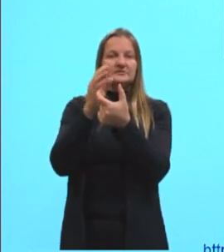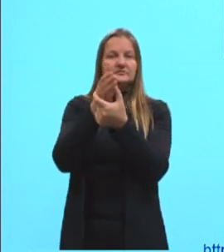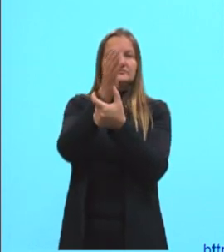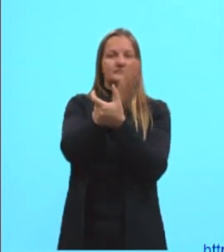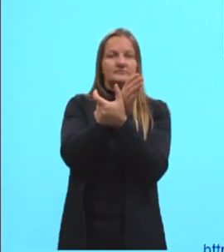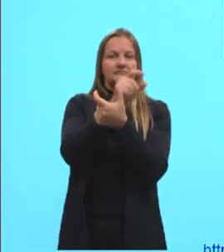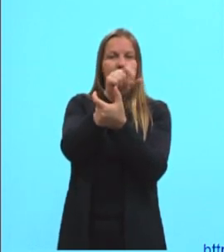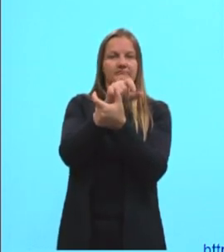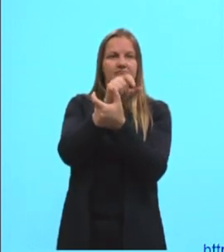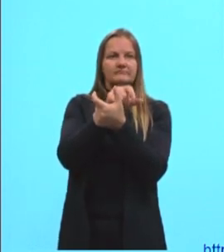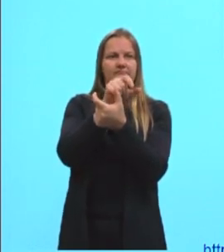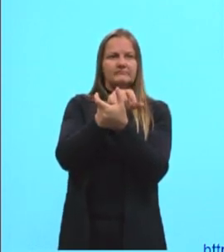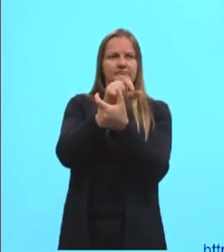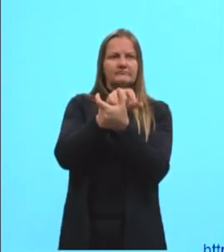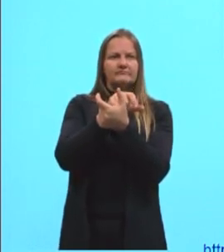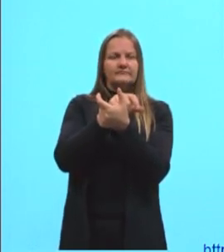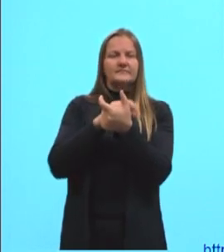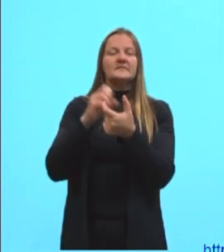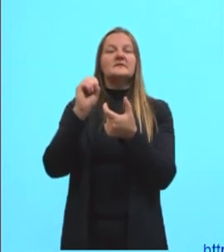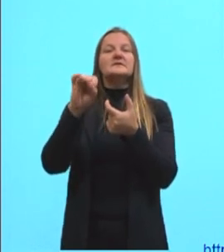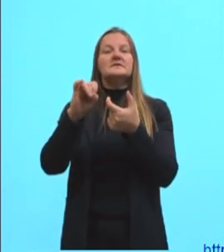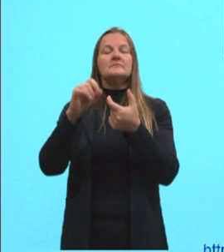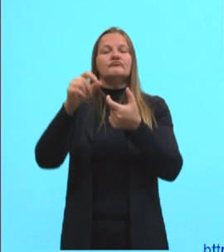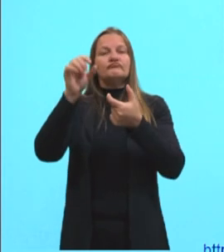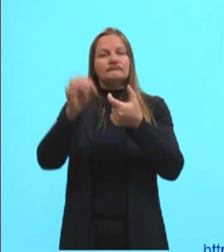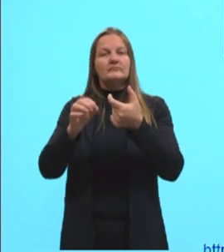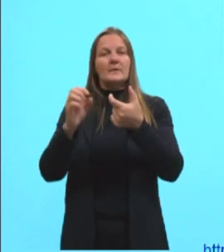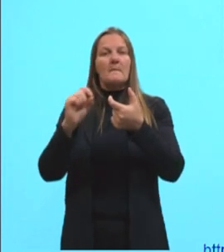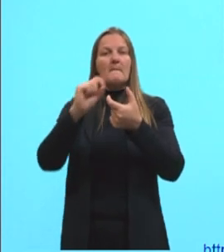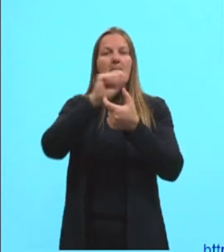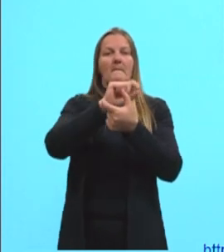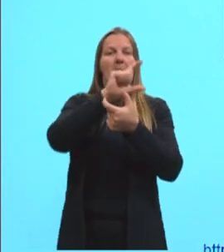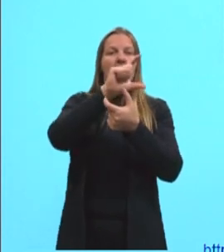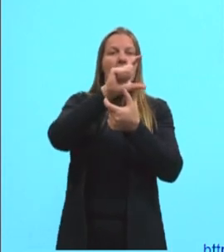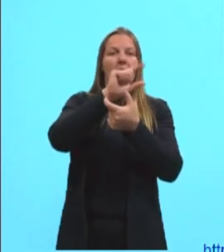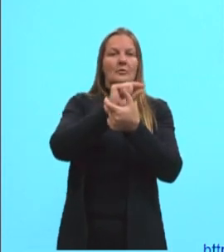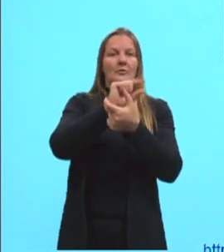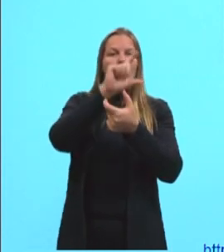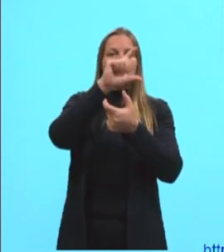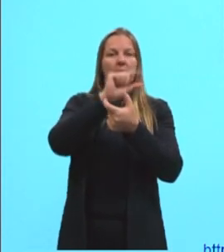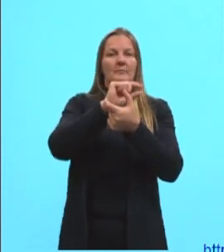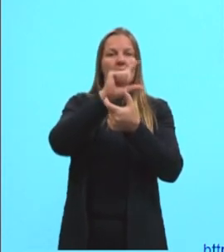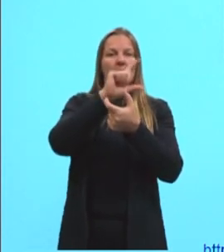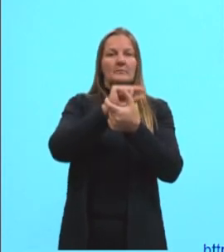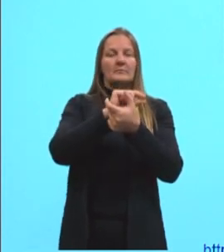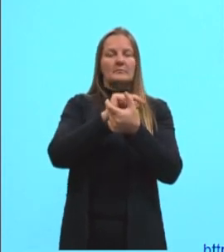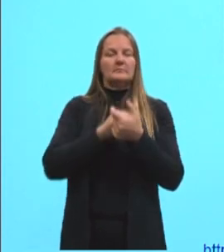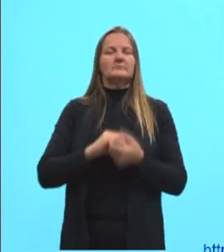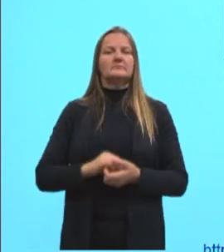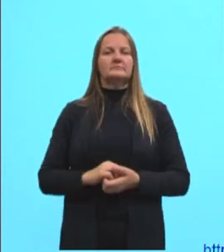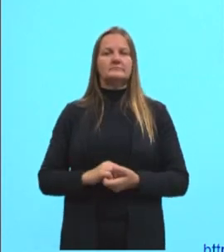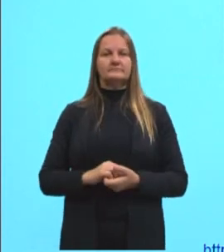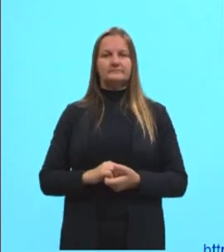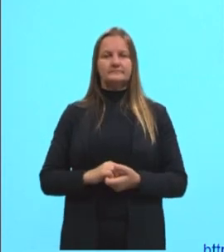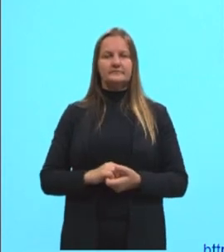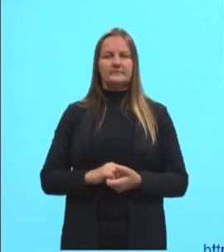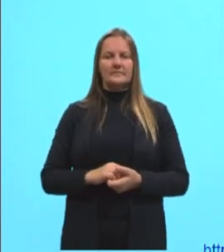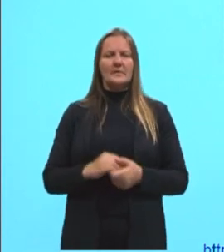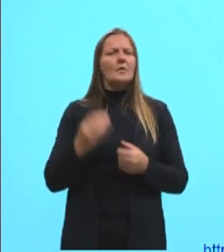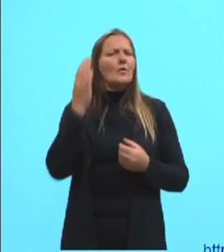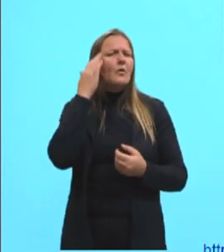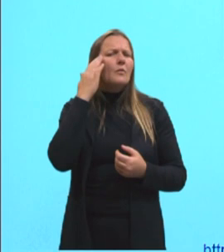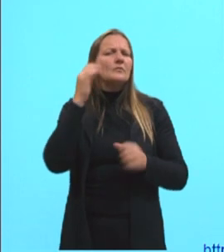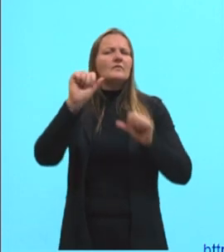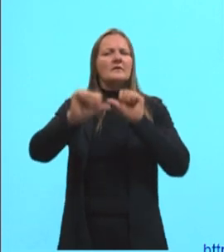que vai determinar se é um valor maior do que a unidade ou menor, né? Aí, como é que a gente